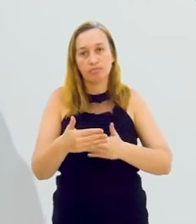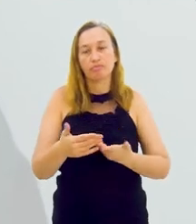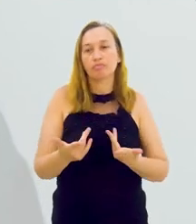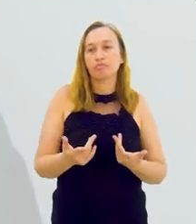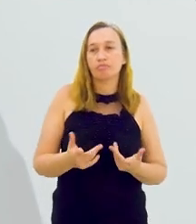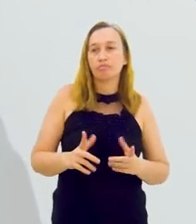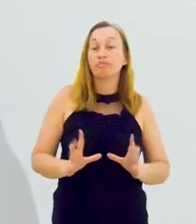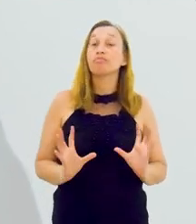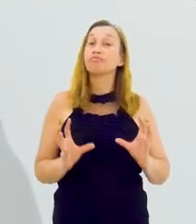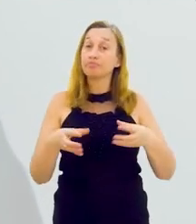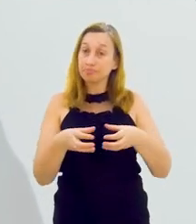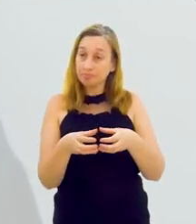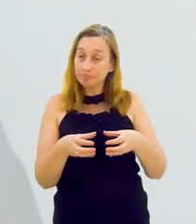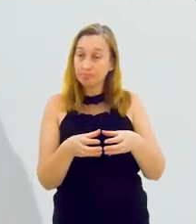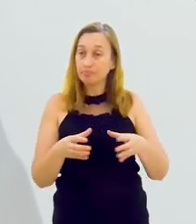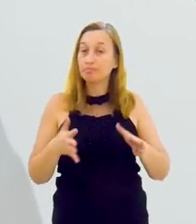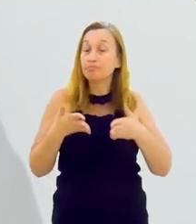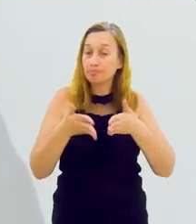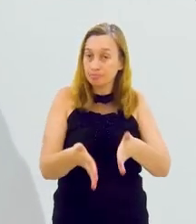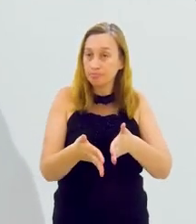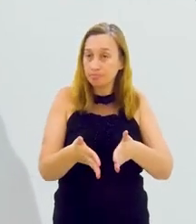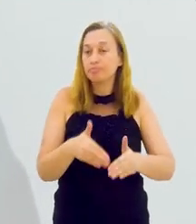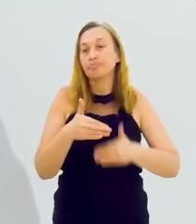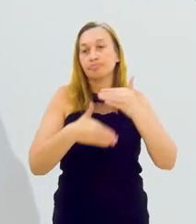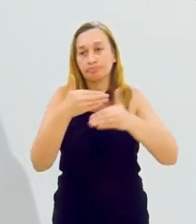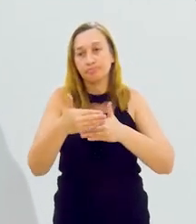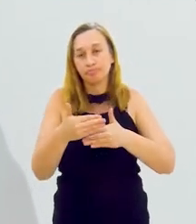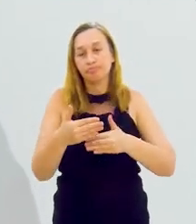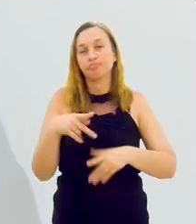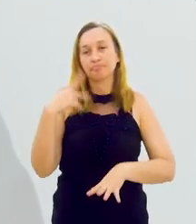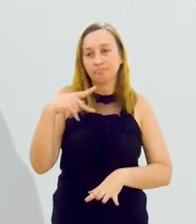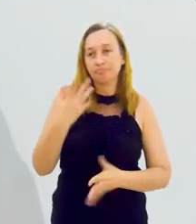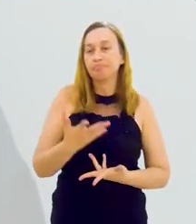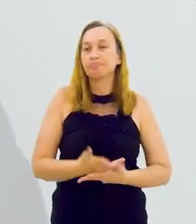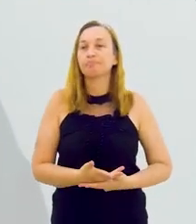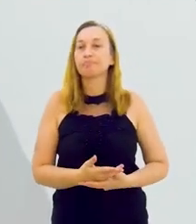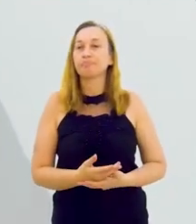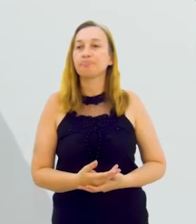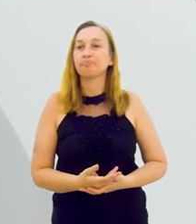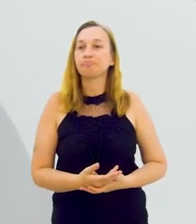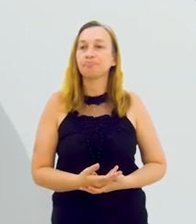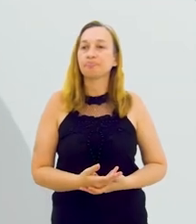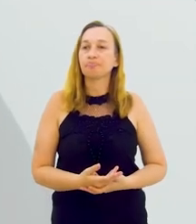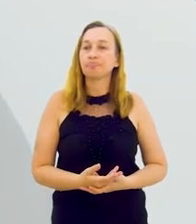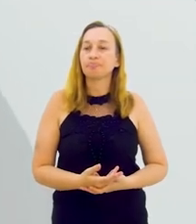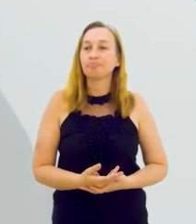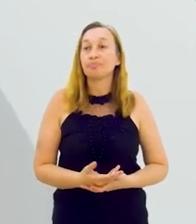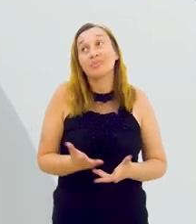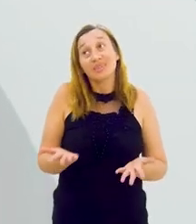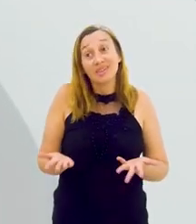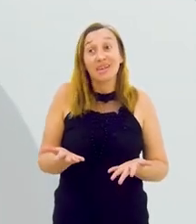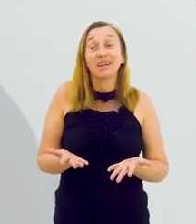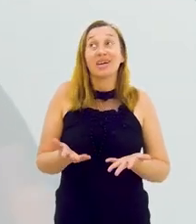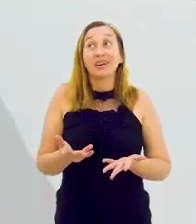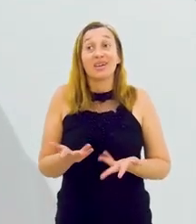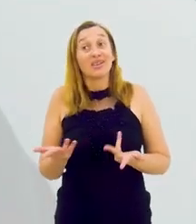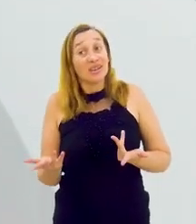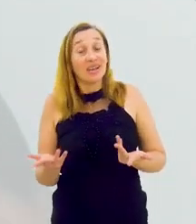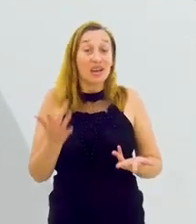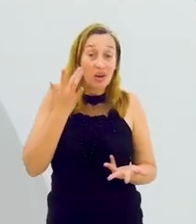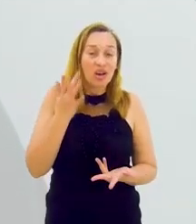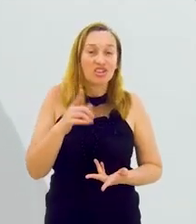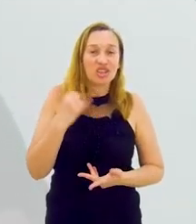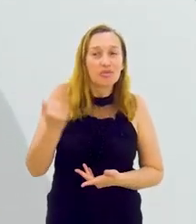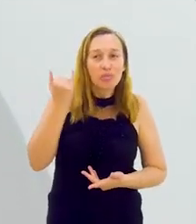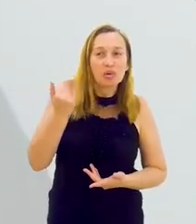agora por conta do desenvolvimento de uma governança e de um grupo focado em desenvolver essas políticas. Isso é, assim,